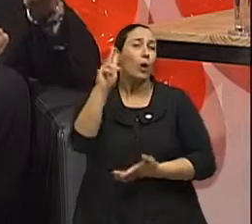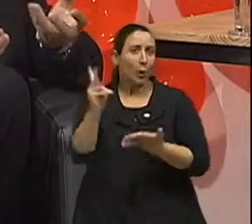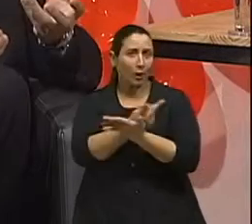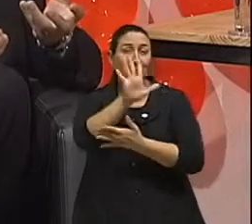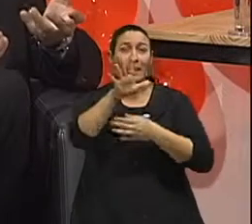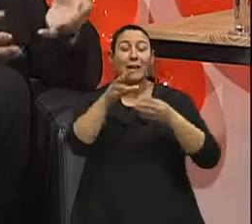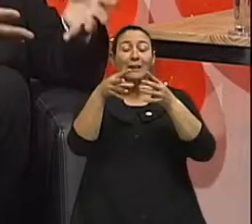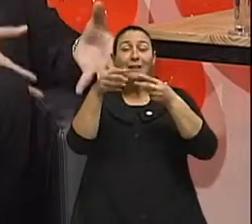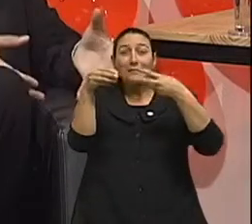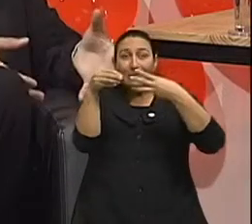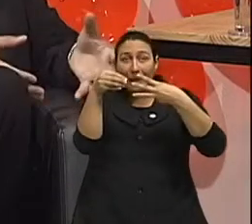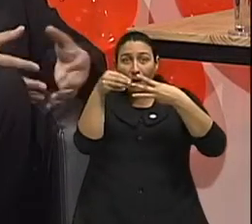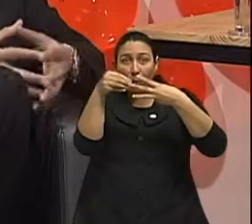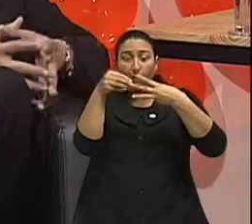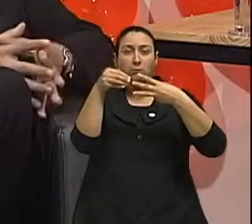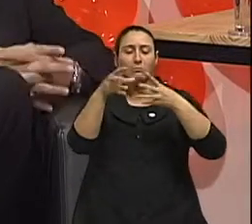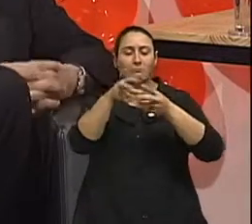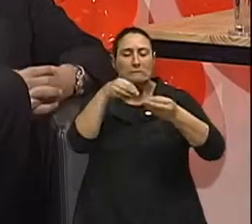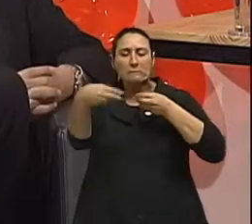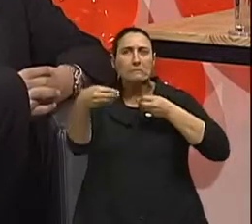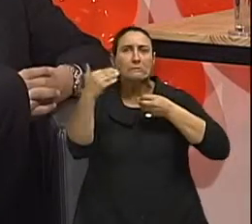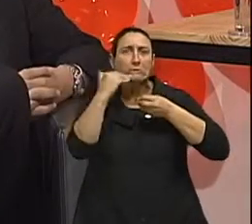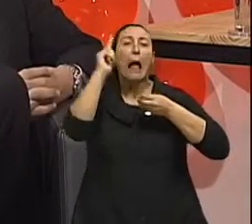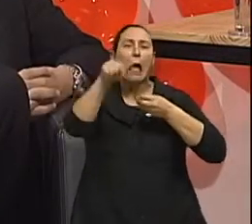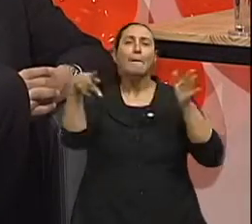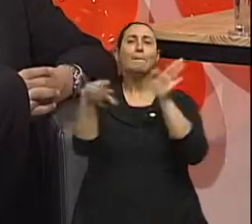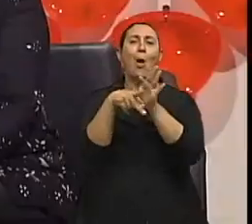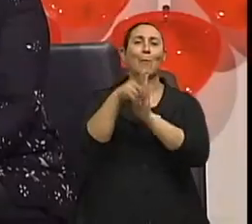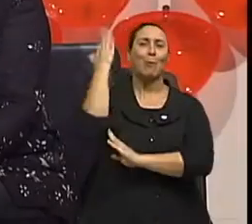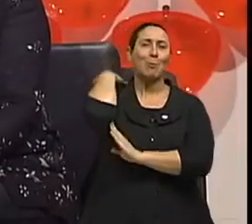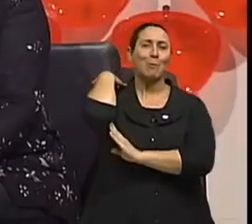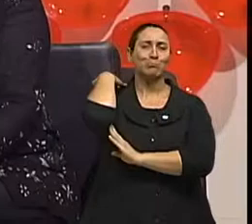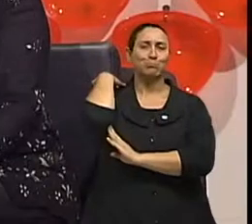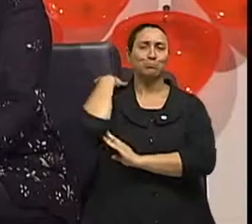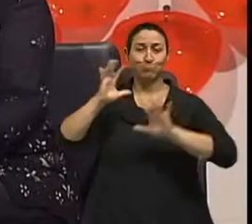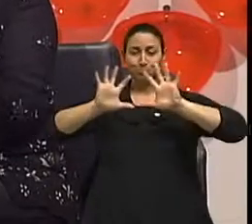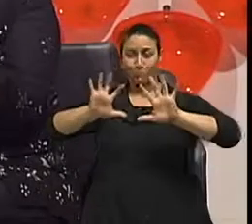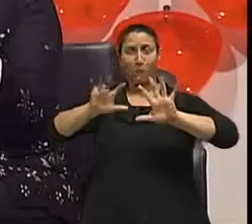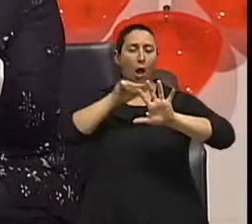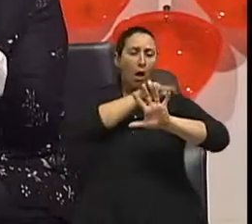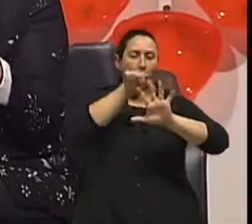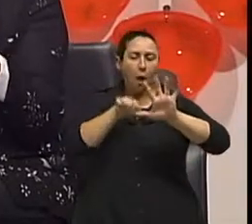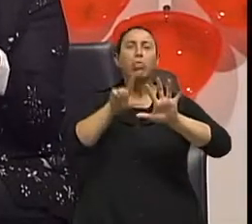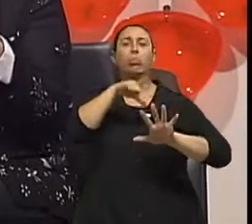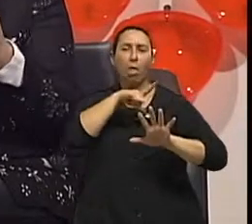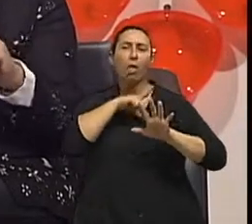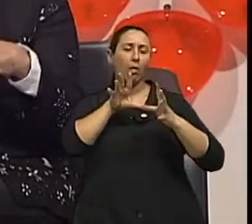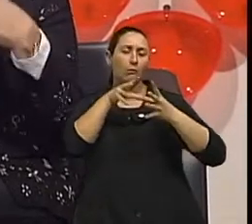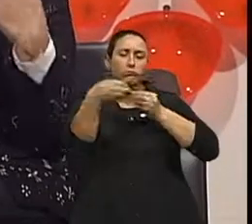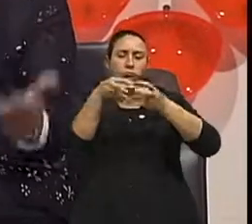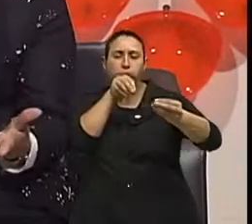as células de origem, são células pulmonares. Ah, ok. As células que deram origem a isso. E tem alguma causa